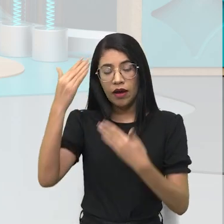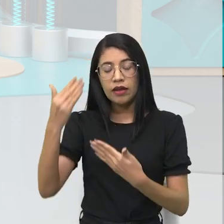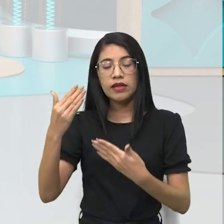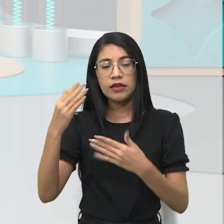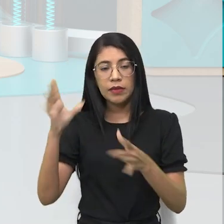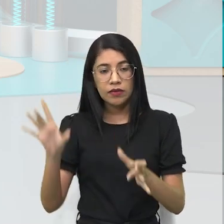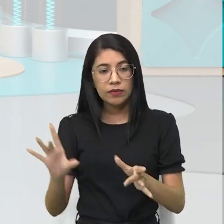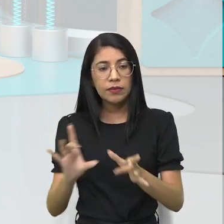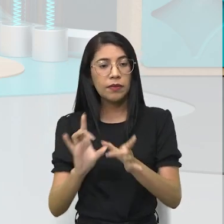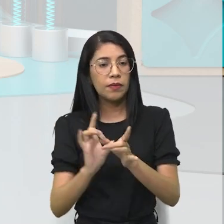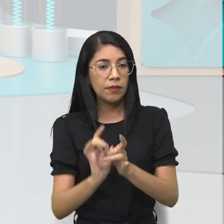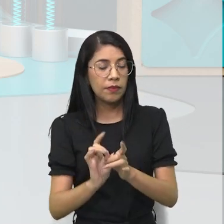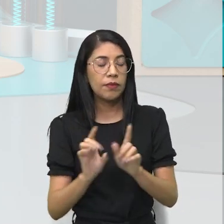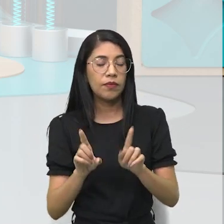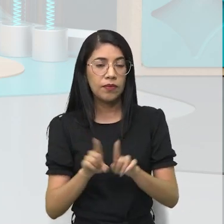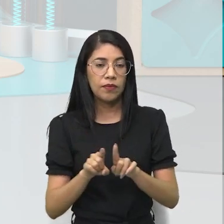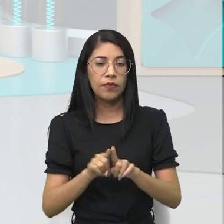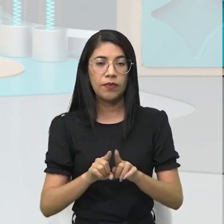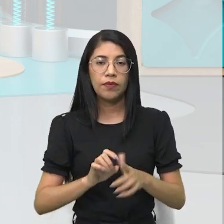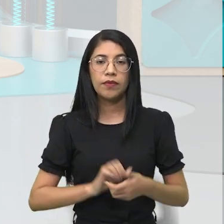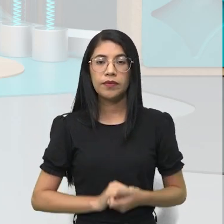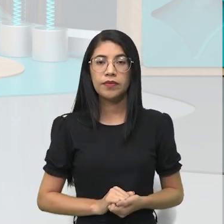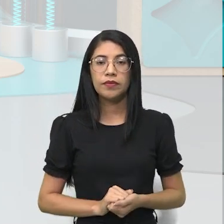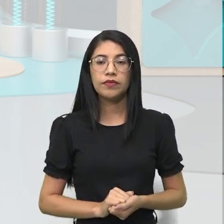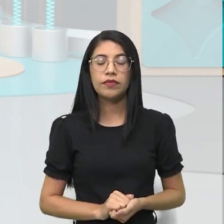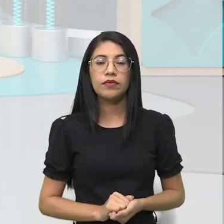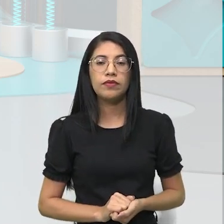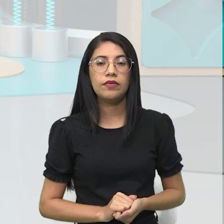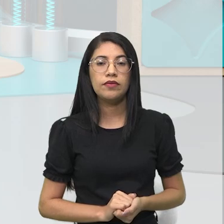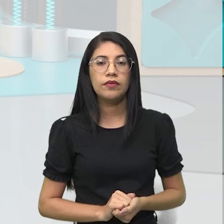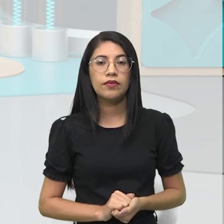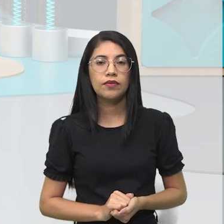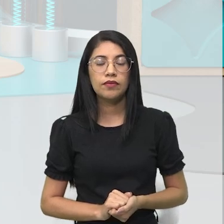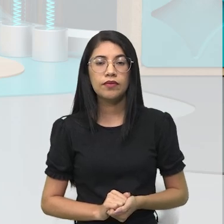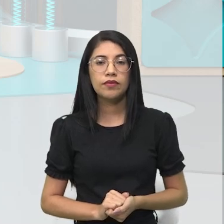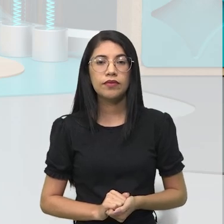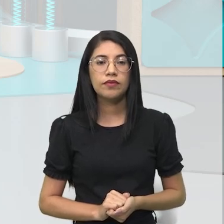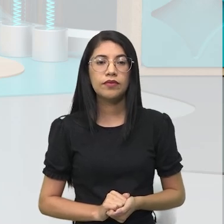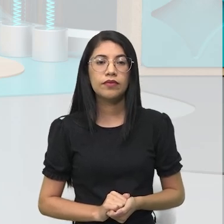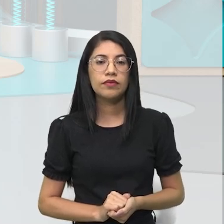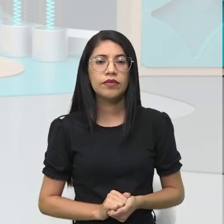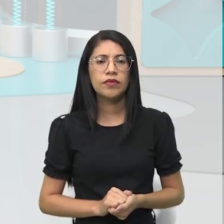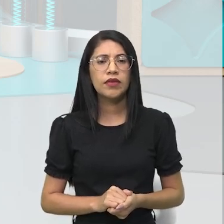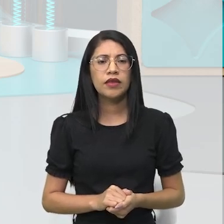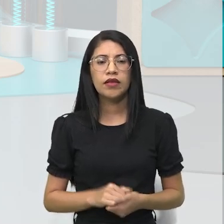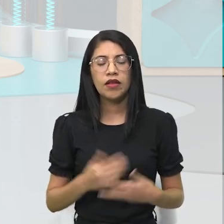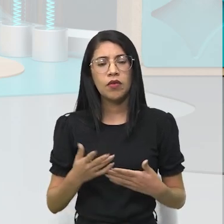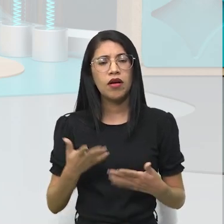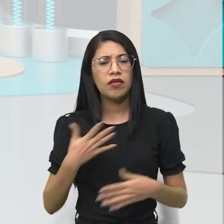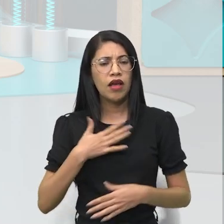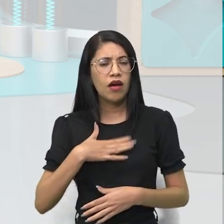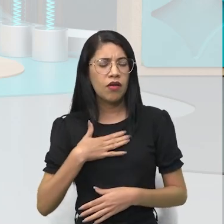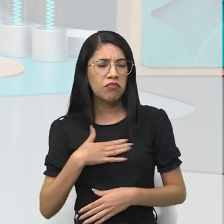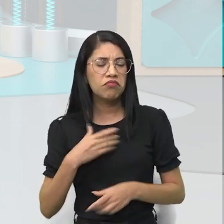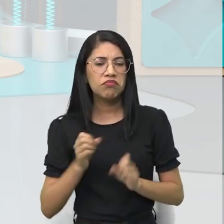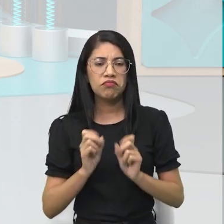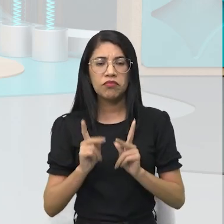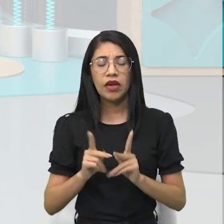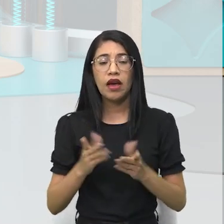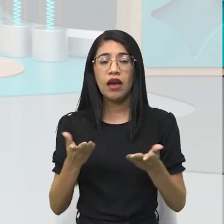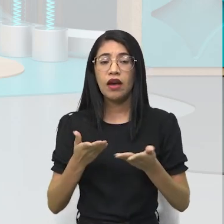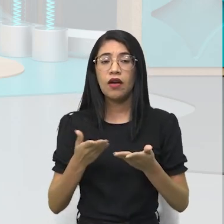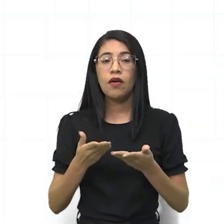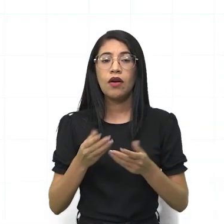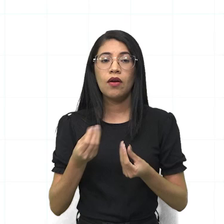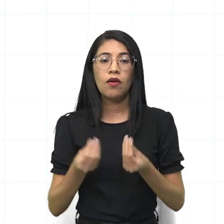transicionar, né, fazer essa transição para o agradecimento, ok? Aqui está tranquilo, né, entendido, perfeito? Vamos